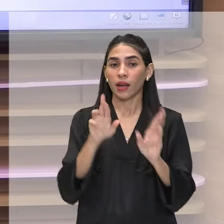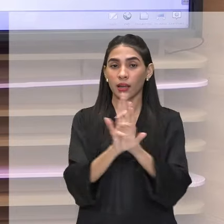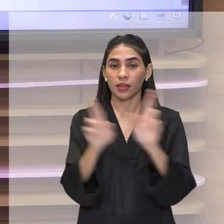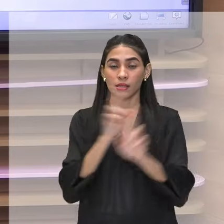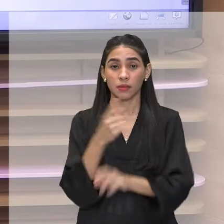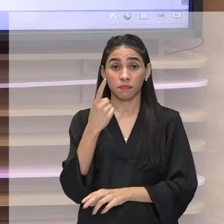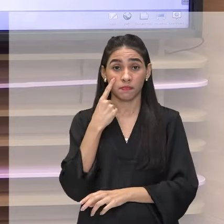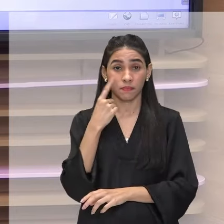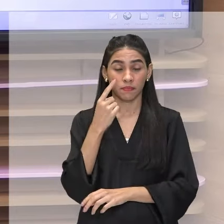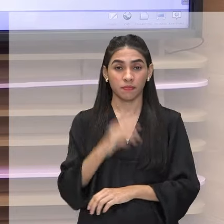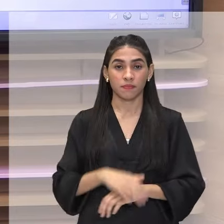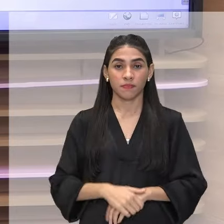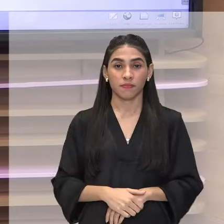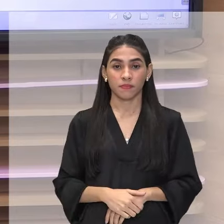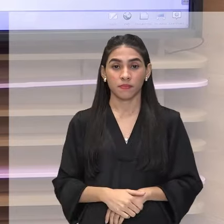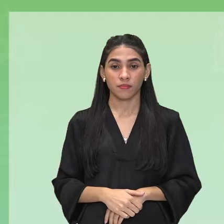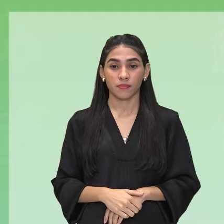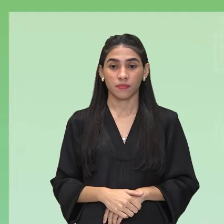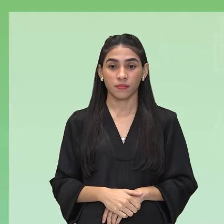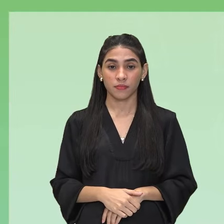Vamos observar aí no nosso vídeo.